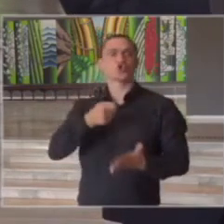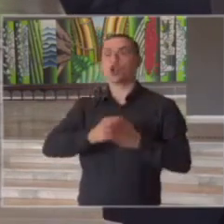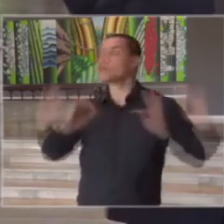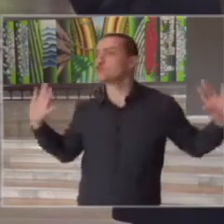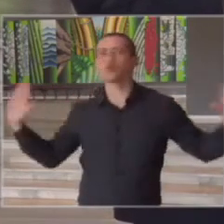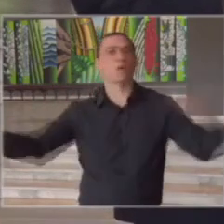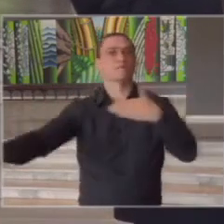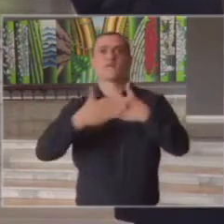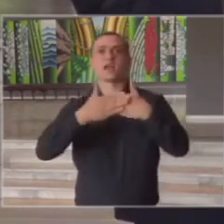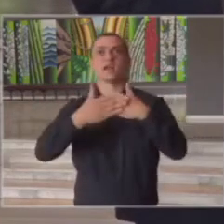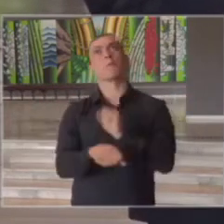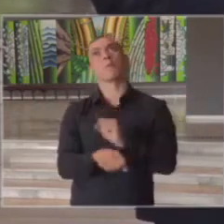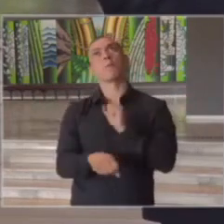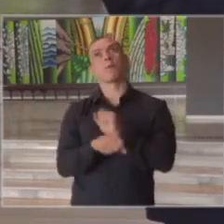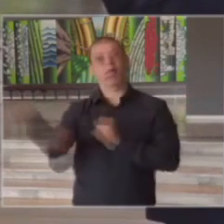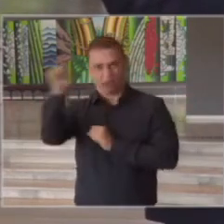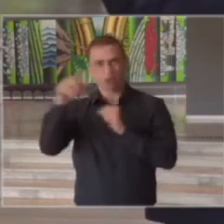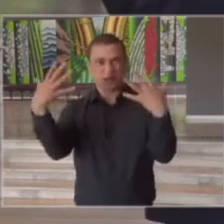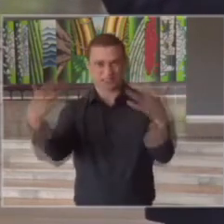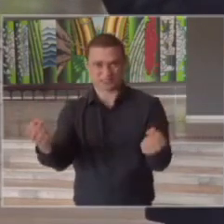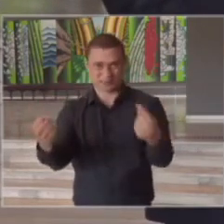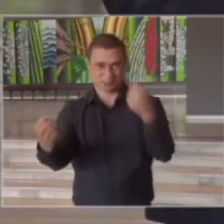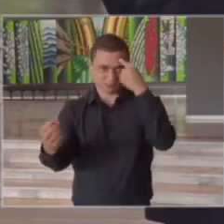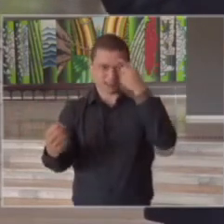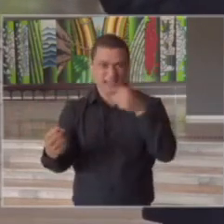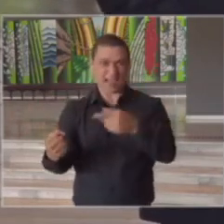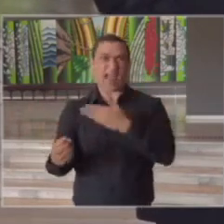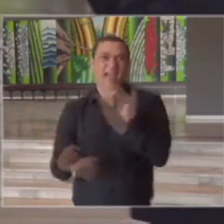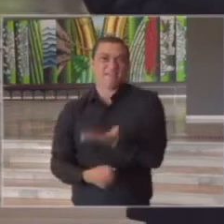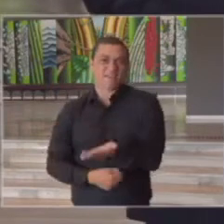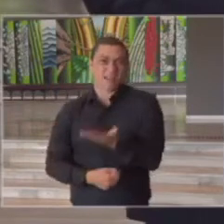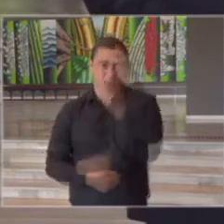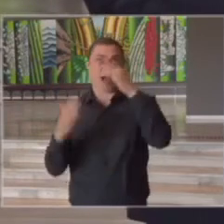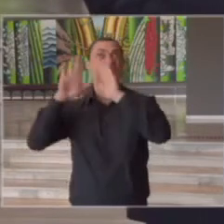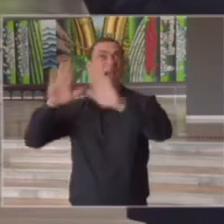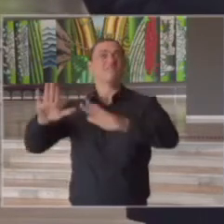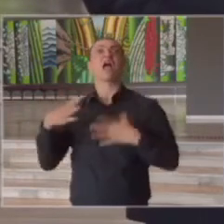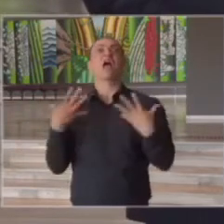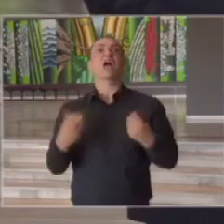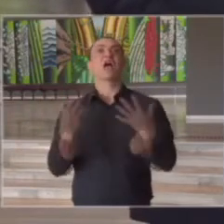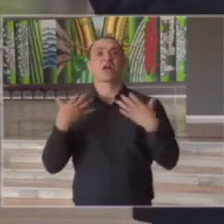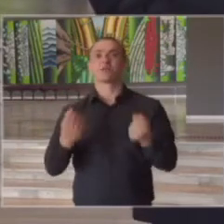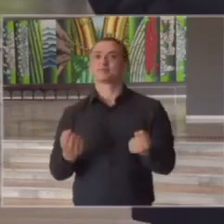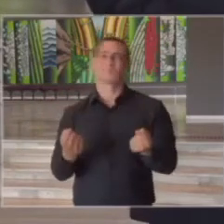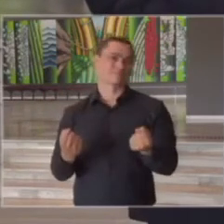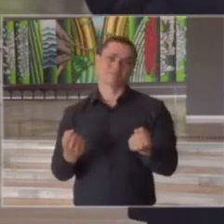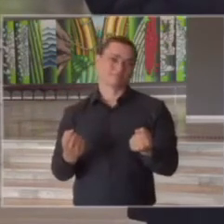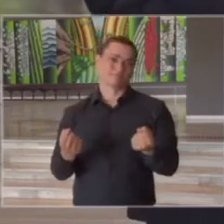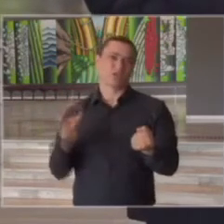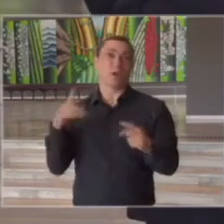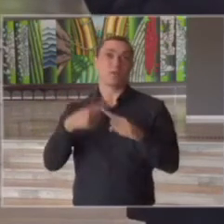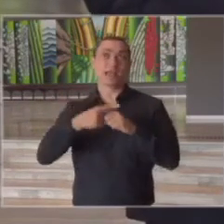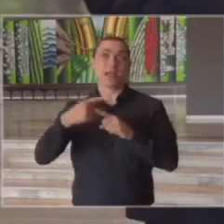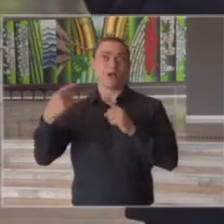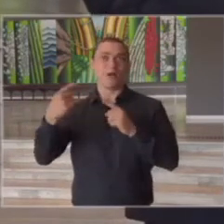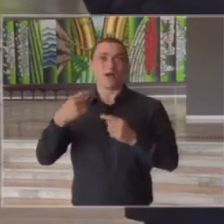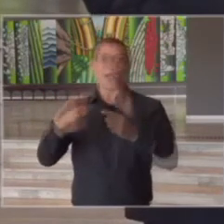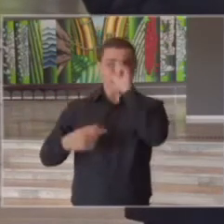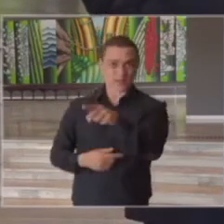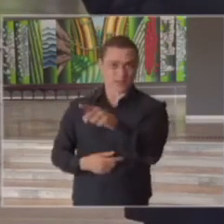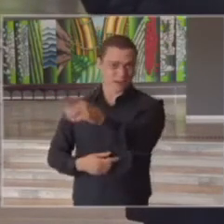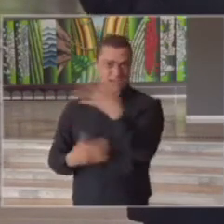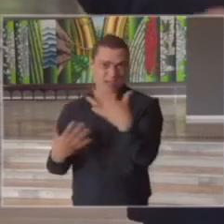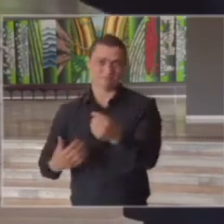fechado imaginando que as pessoas ficarão presas nas suas casas majoritariamente apenas porque houve esta